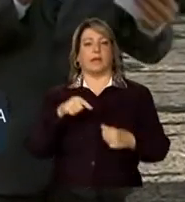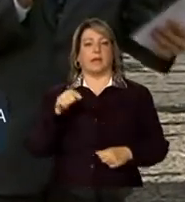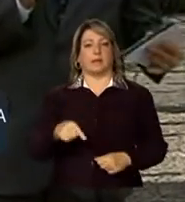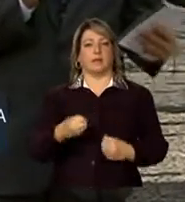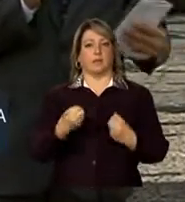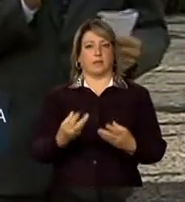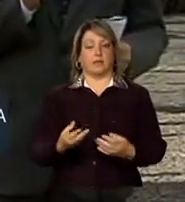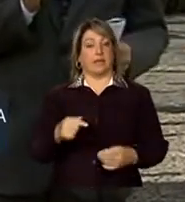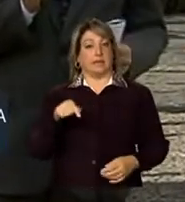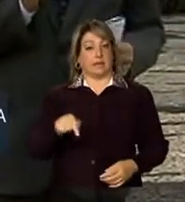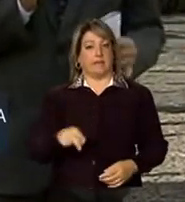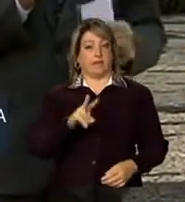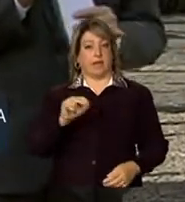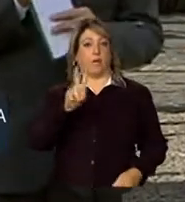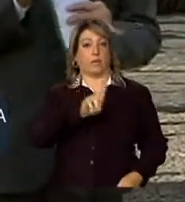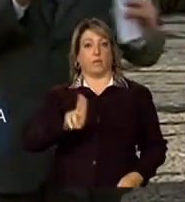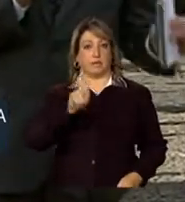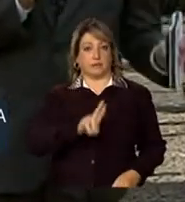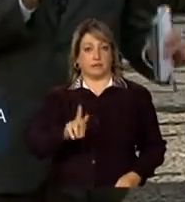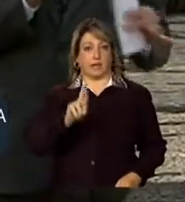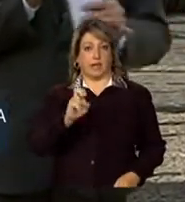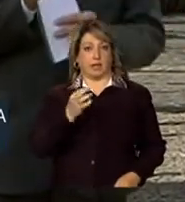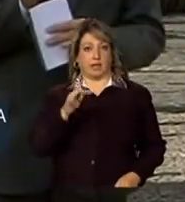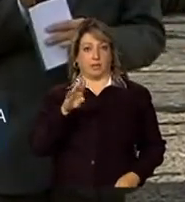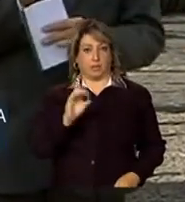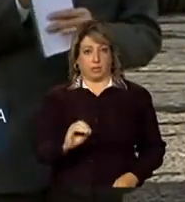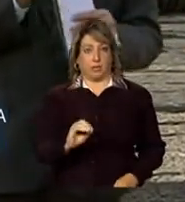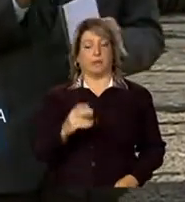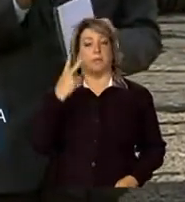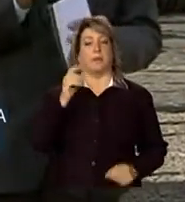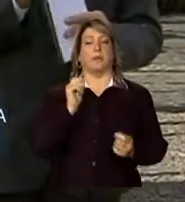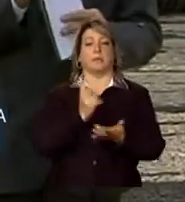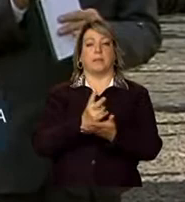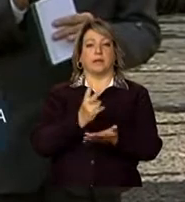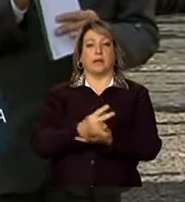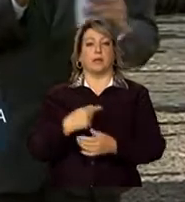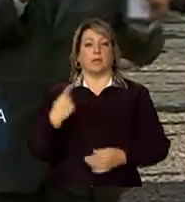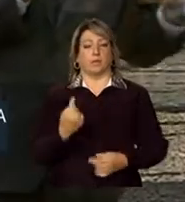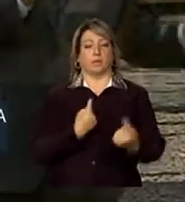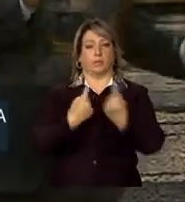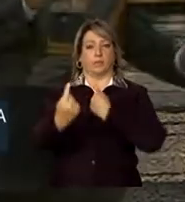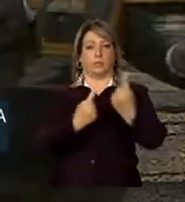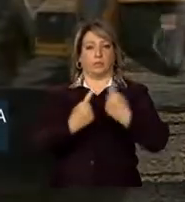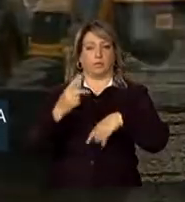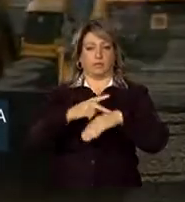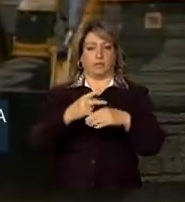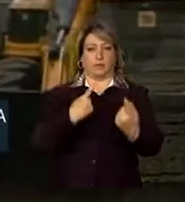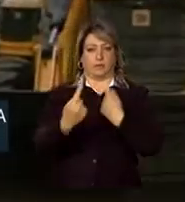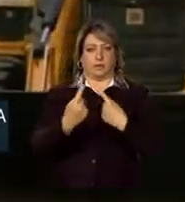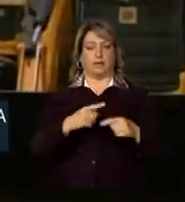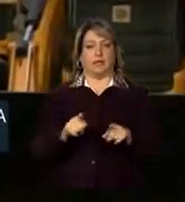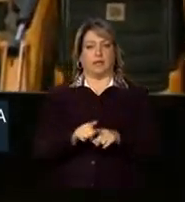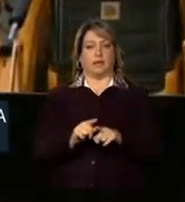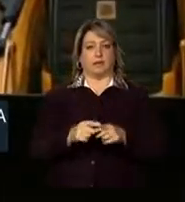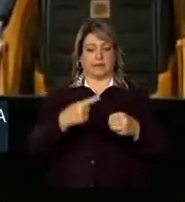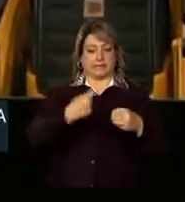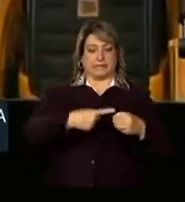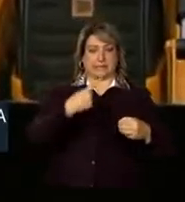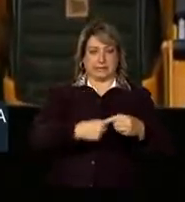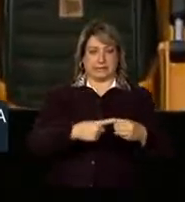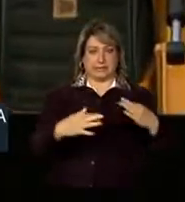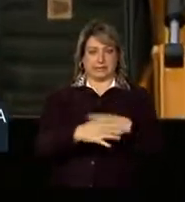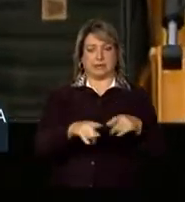utilizar as retroescavadeiras para manter o fluxo das estradas que ligam a área rural às cidades.